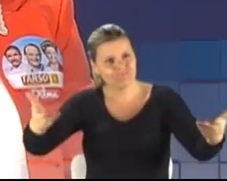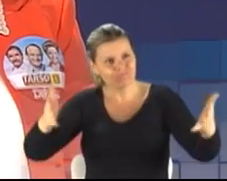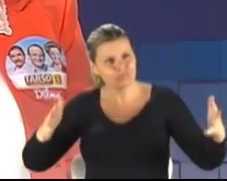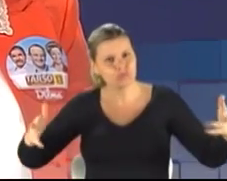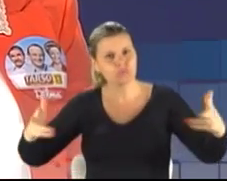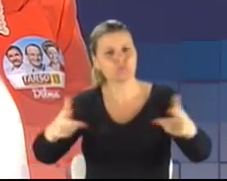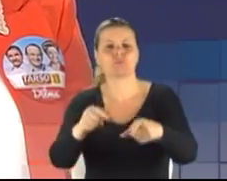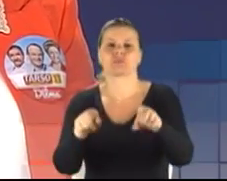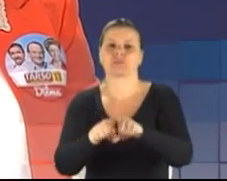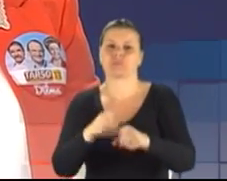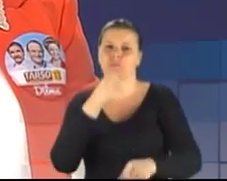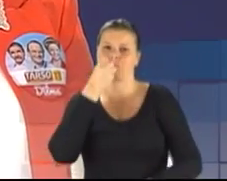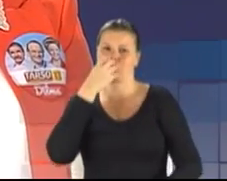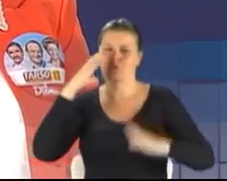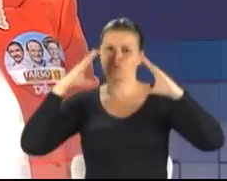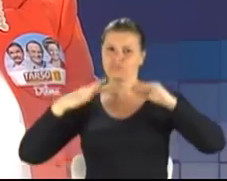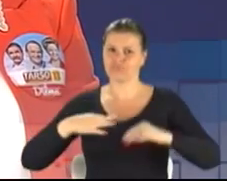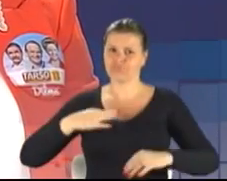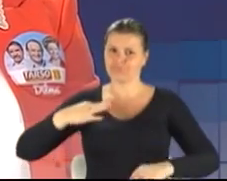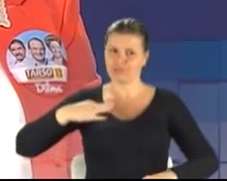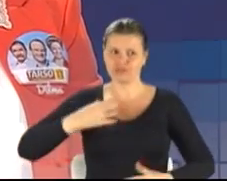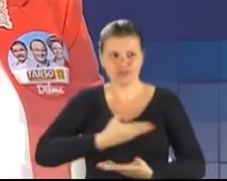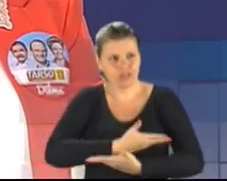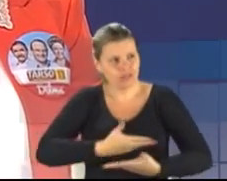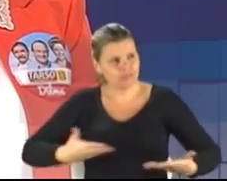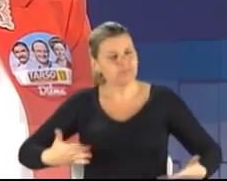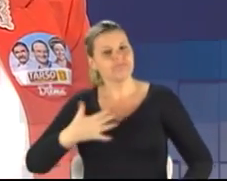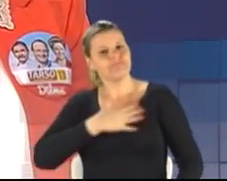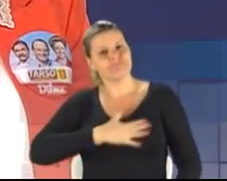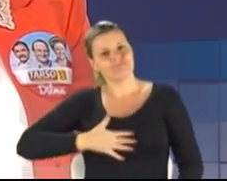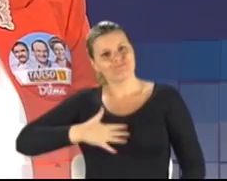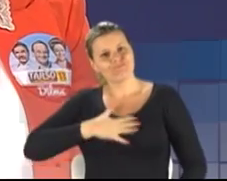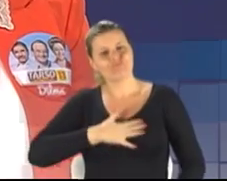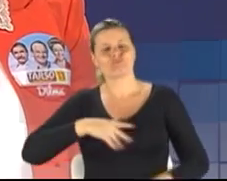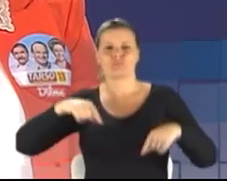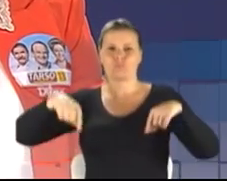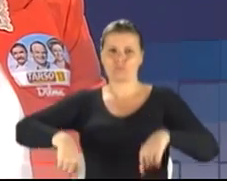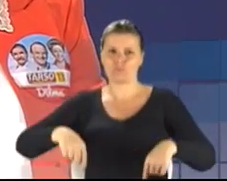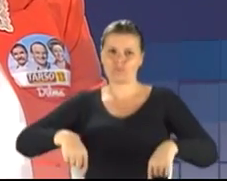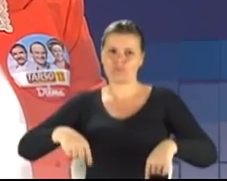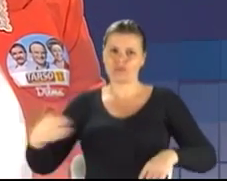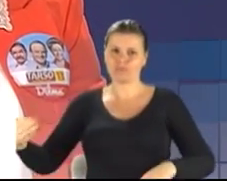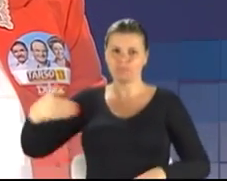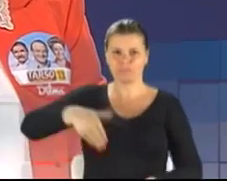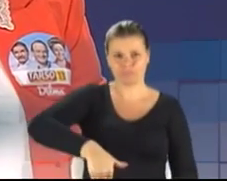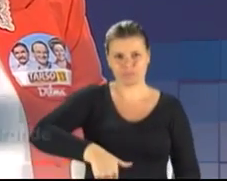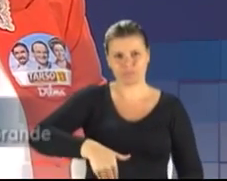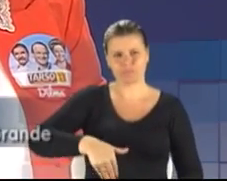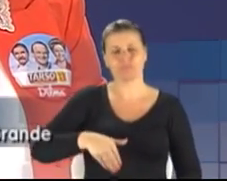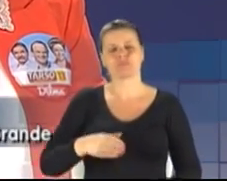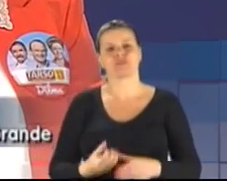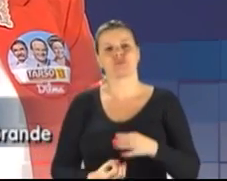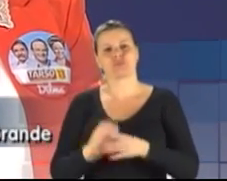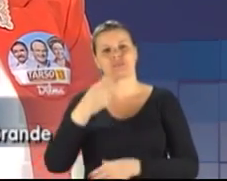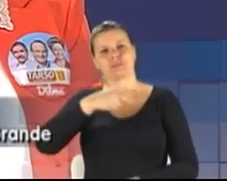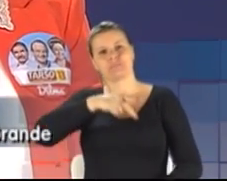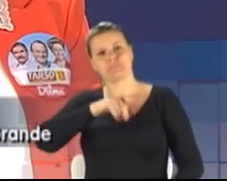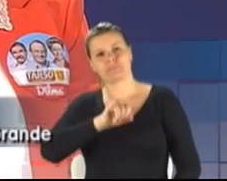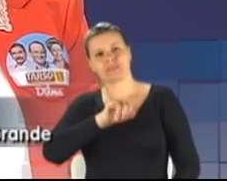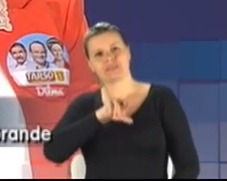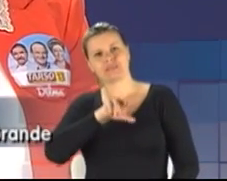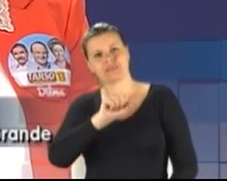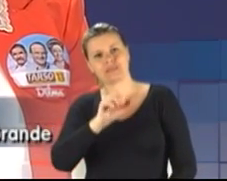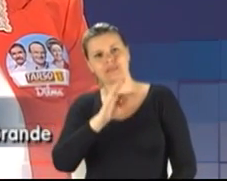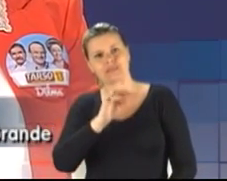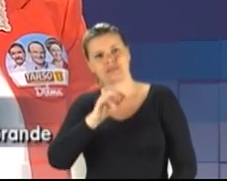noite aos candidatos. É um grande prazer estar aqui na Fundação Piratini, a TVE e a